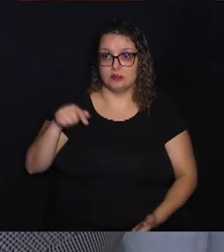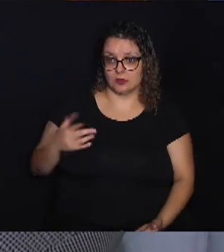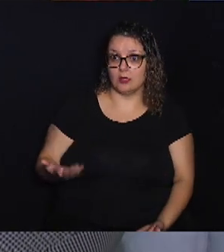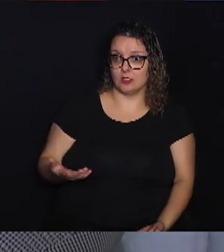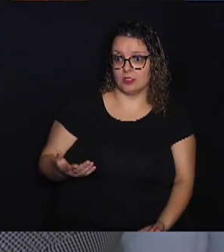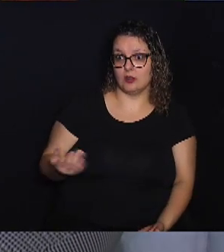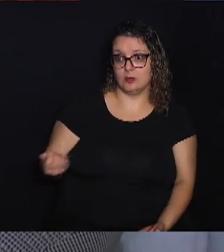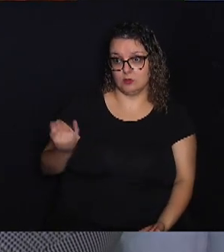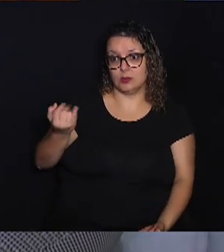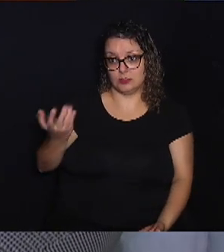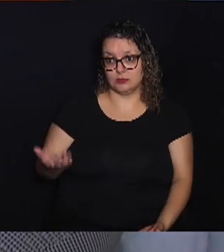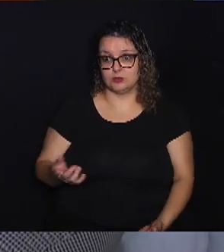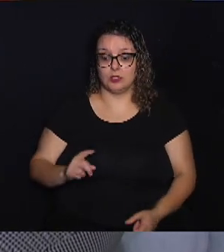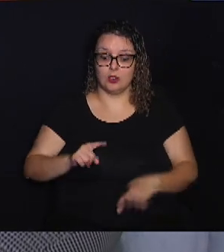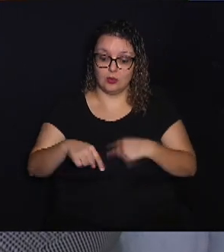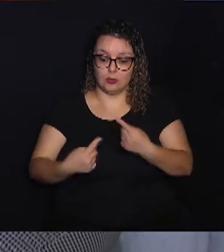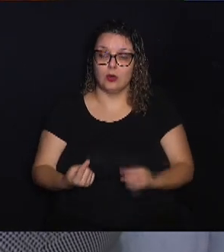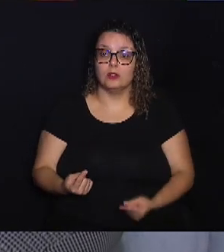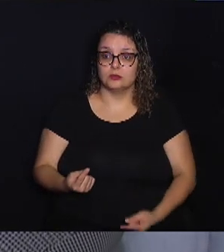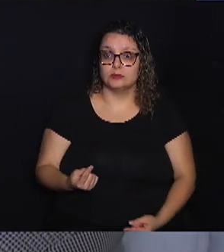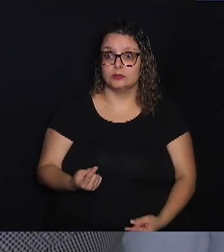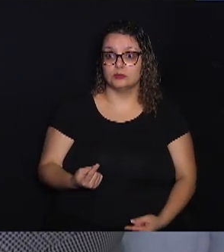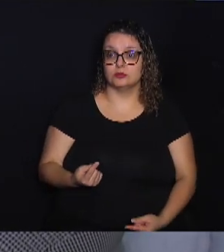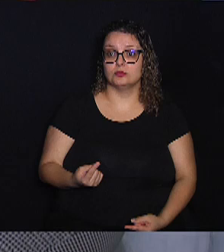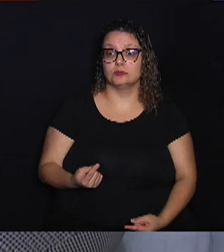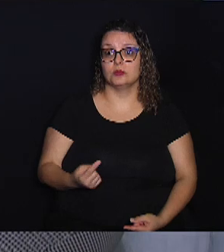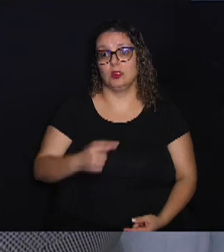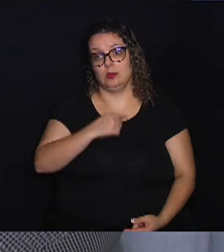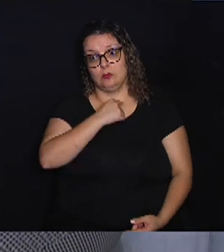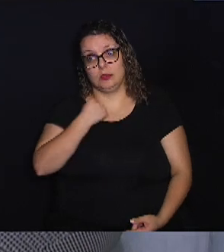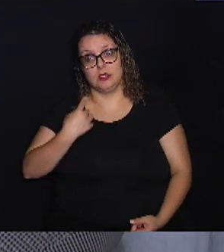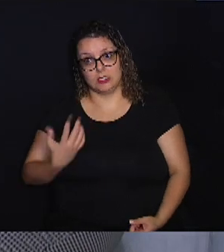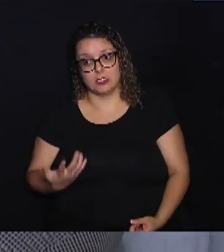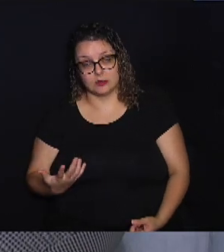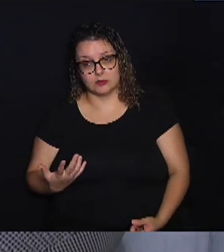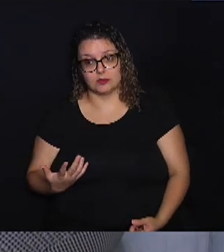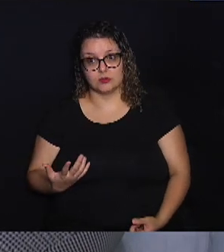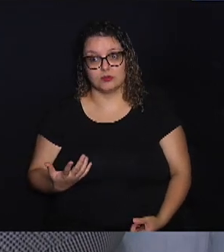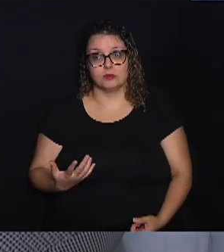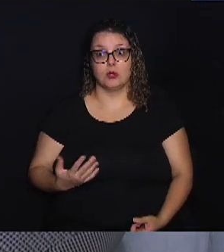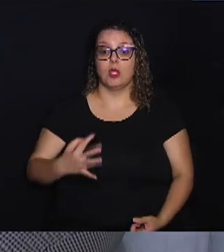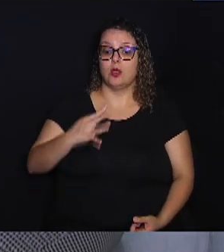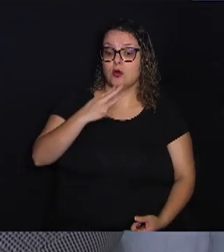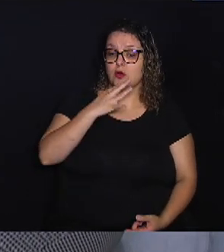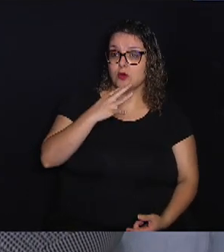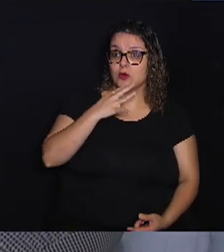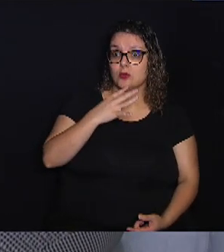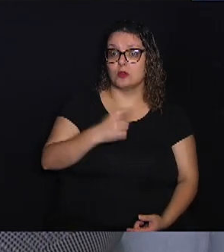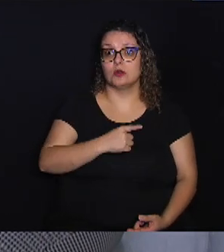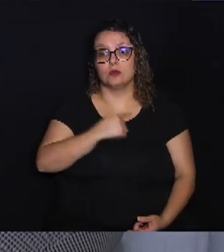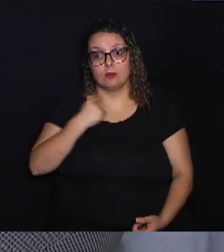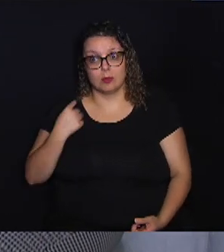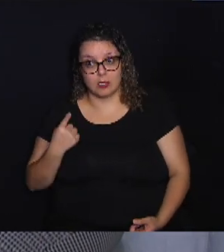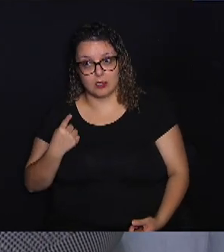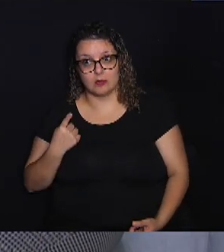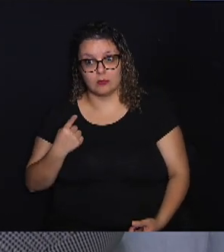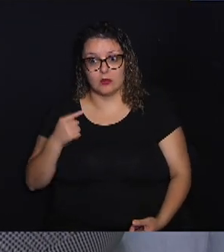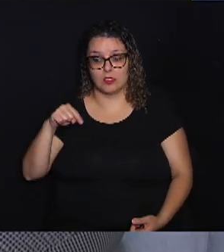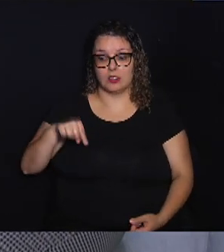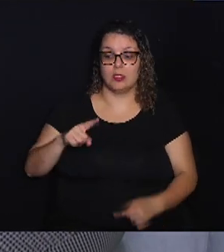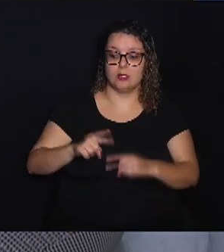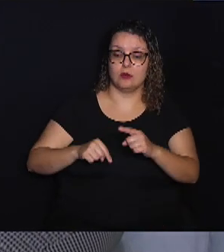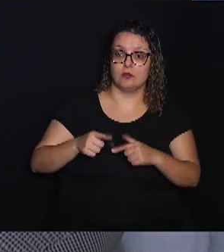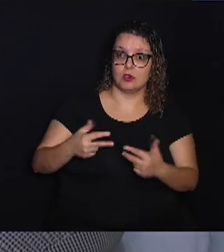muito importante. E o outro é o prazo. Então, eu conheço o prazo que esse produto